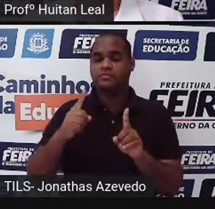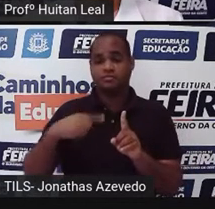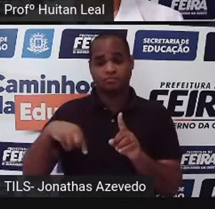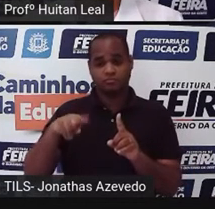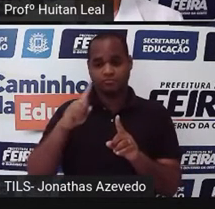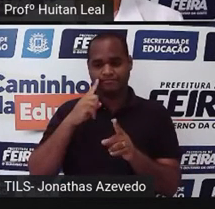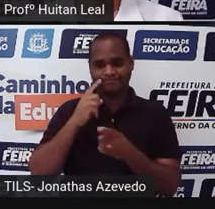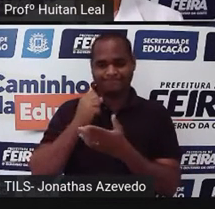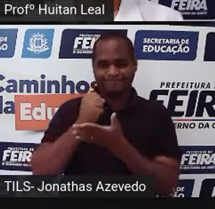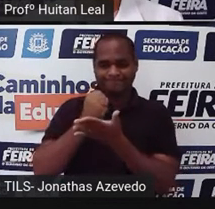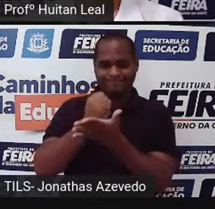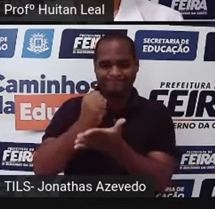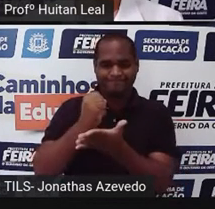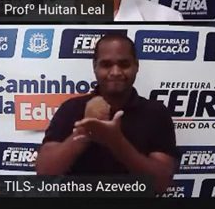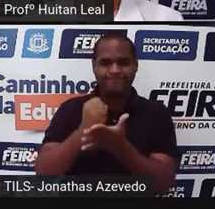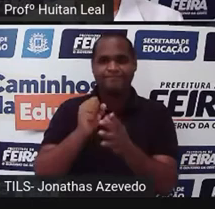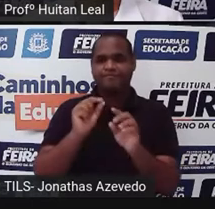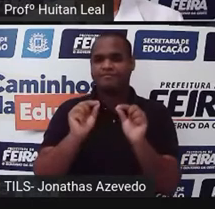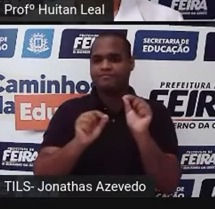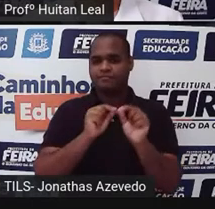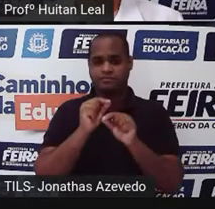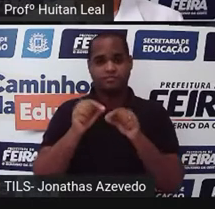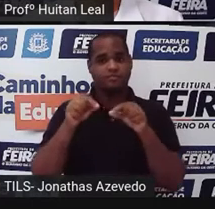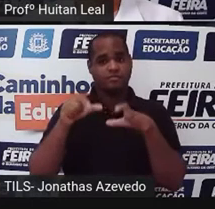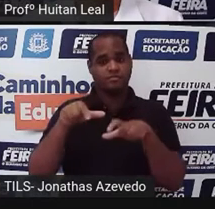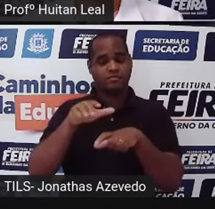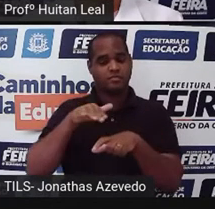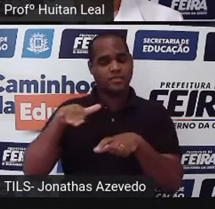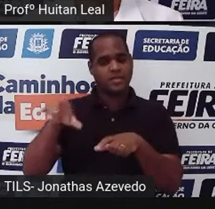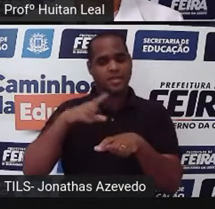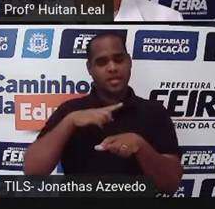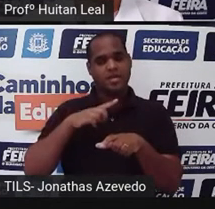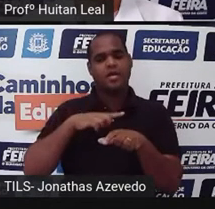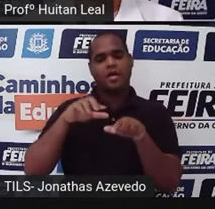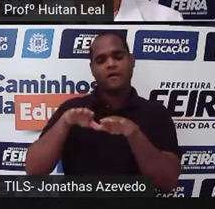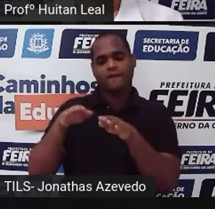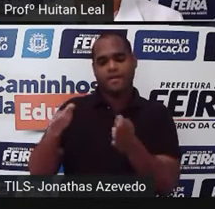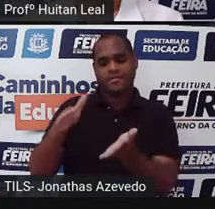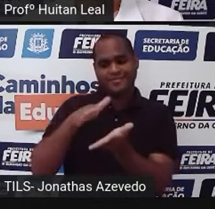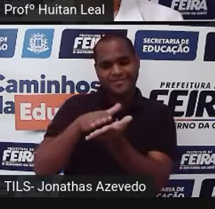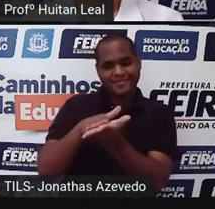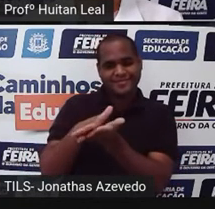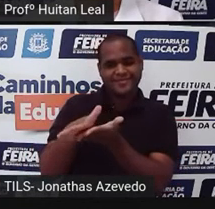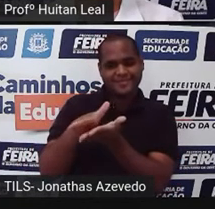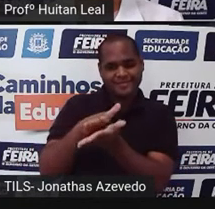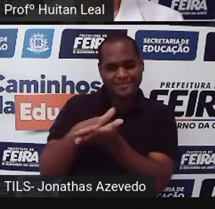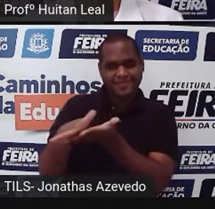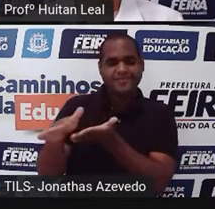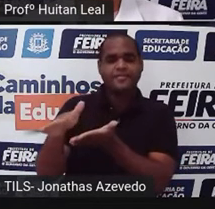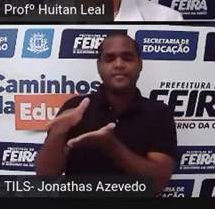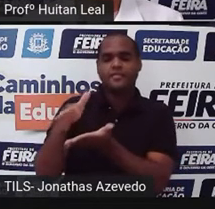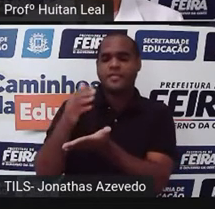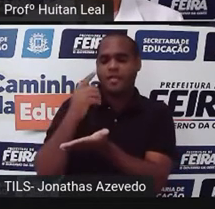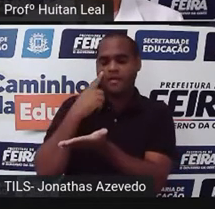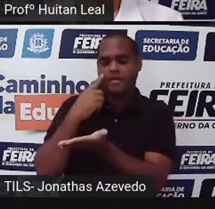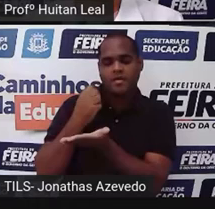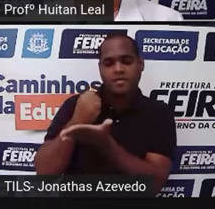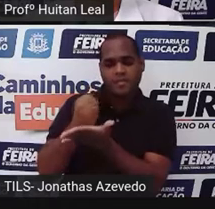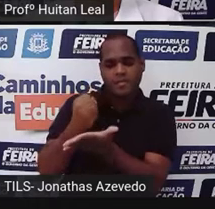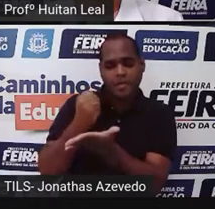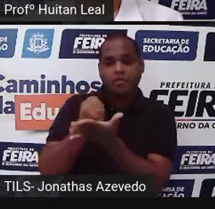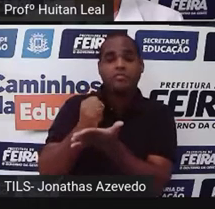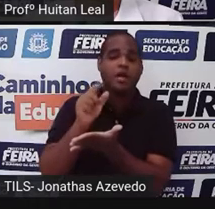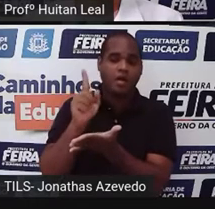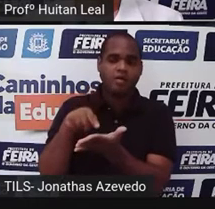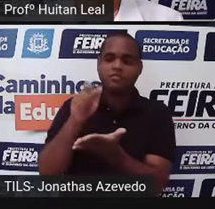suportes, por exemplo, na banca de revista, temos os jornais impressos, aí é o suporte onde está escrita a